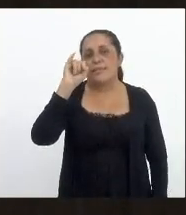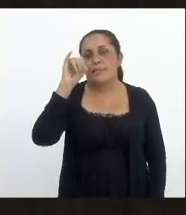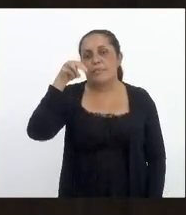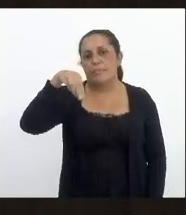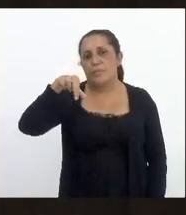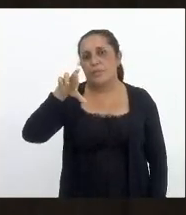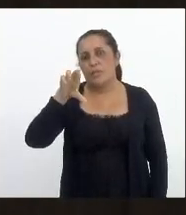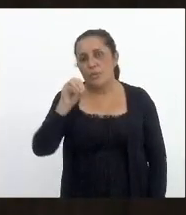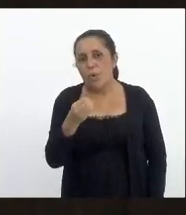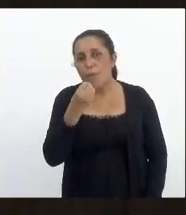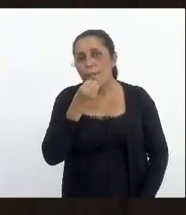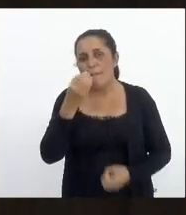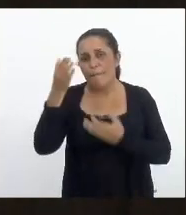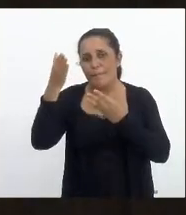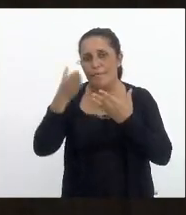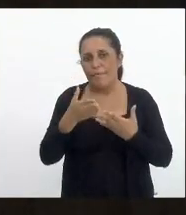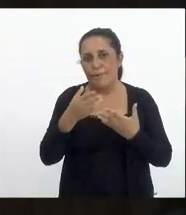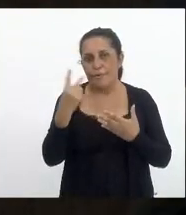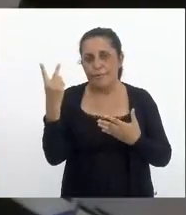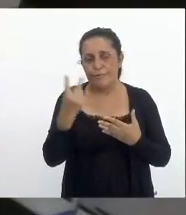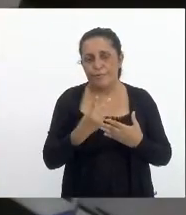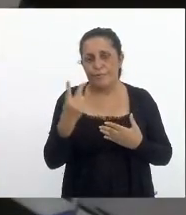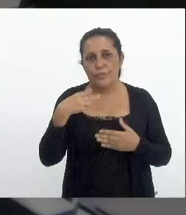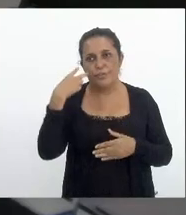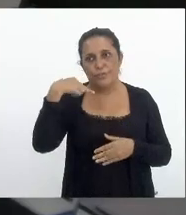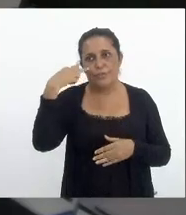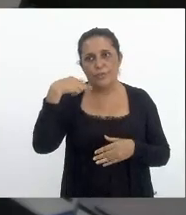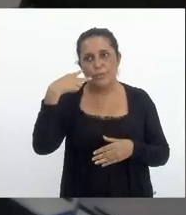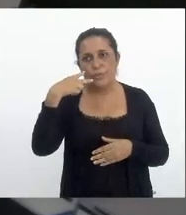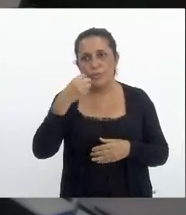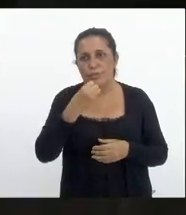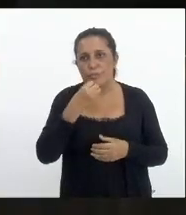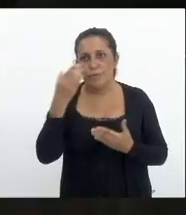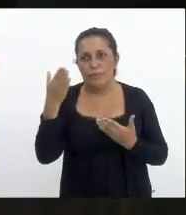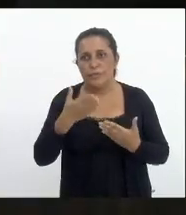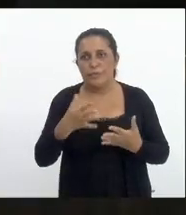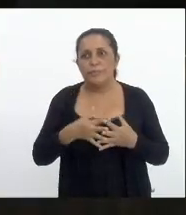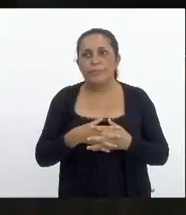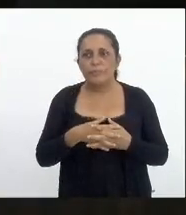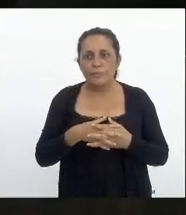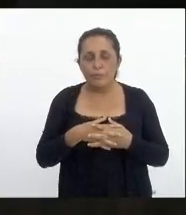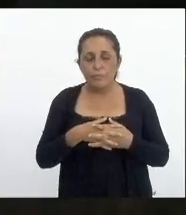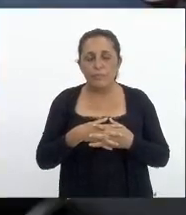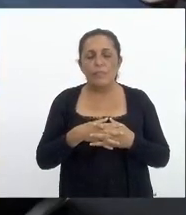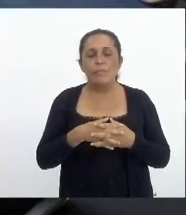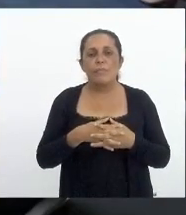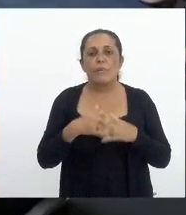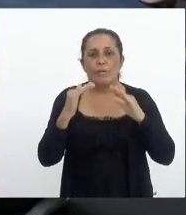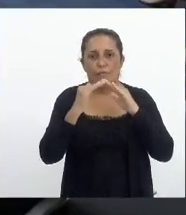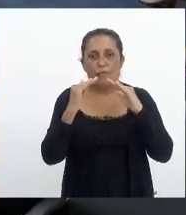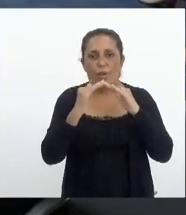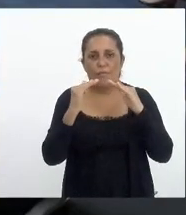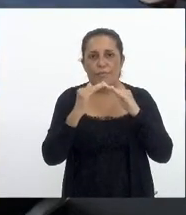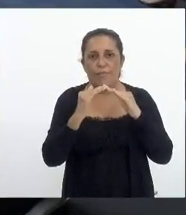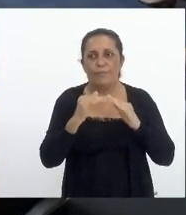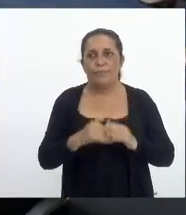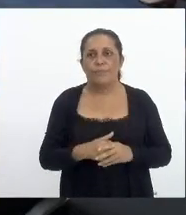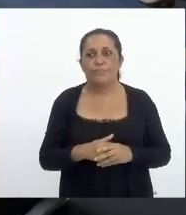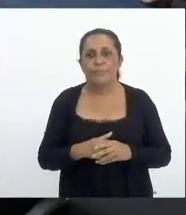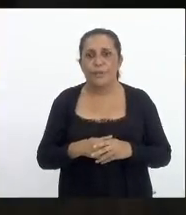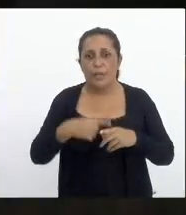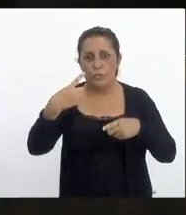sejam bem vindos vereadores sejam bem vindos senhores vereadores favorável presidente em